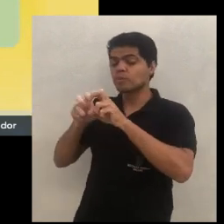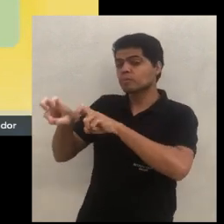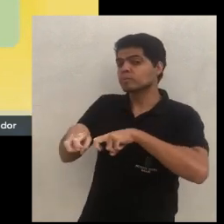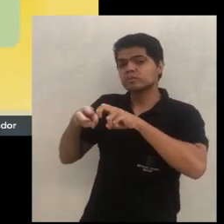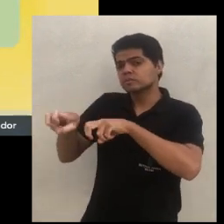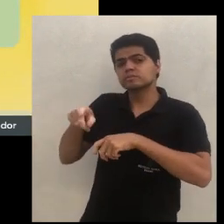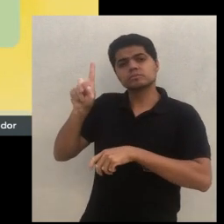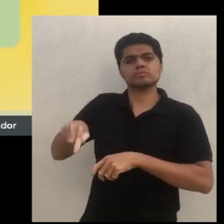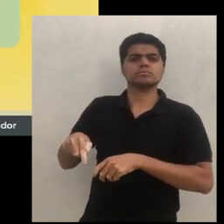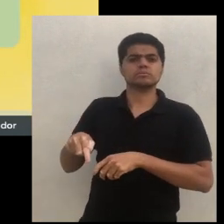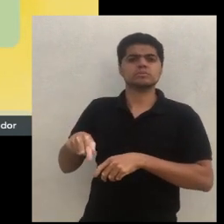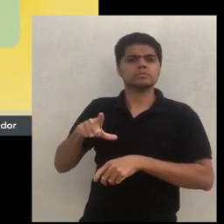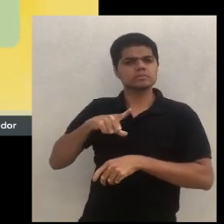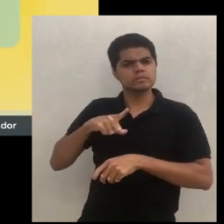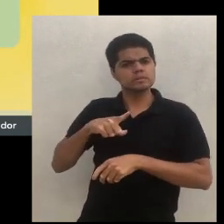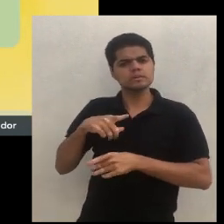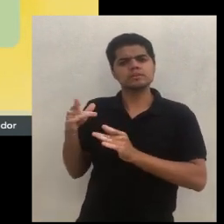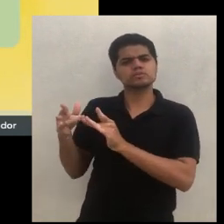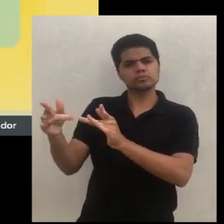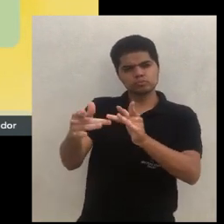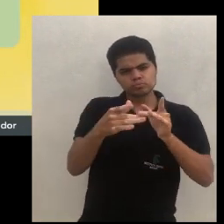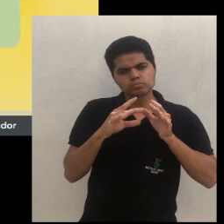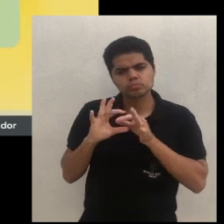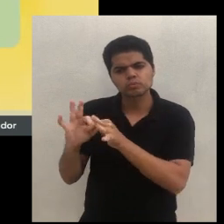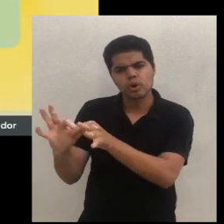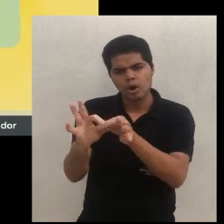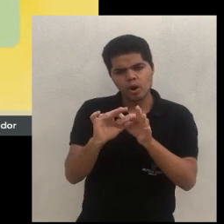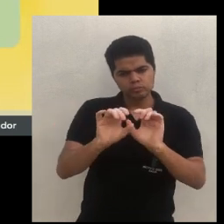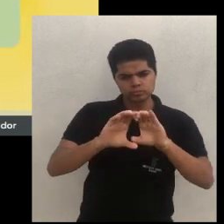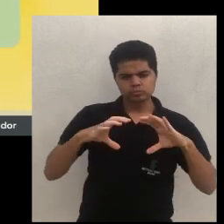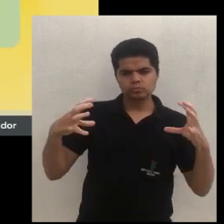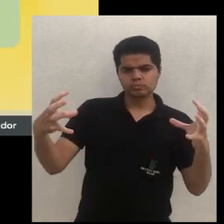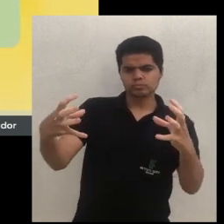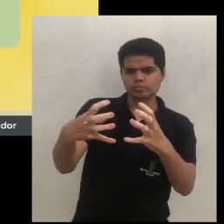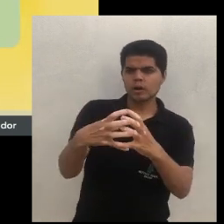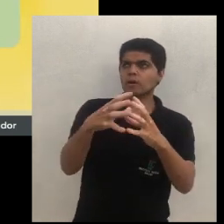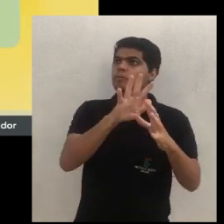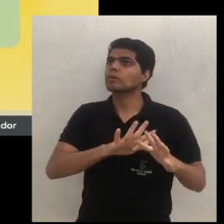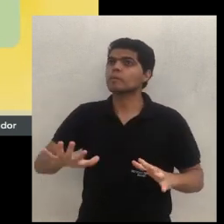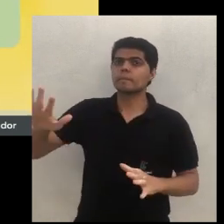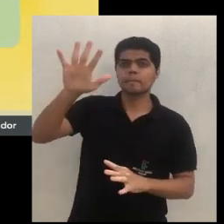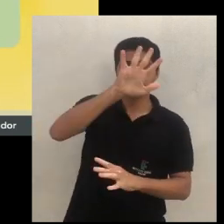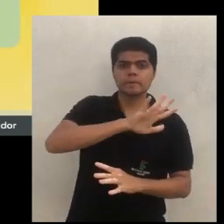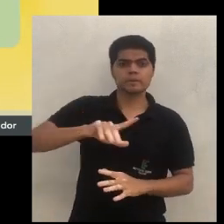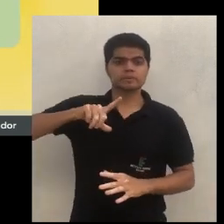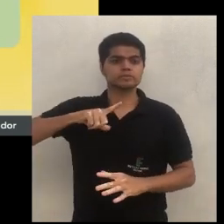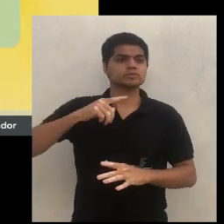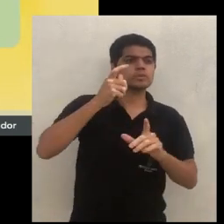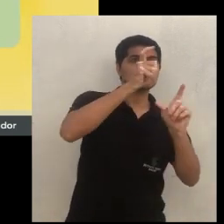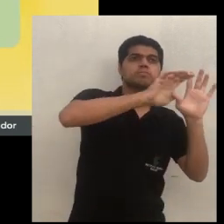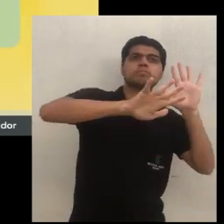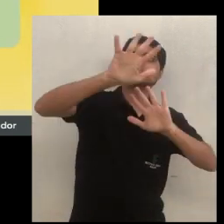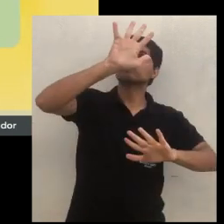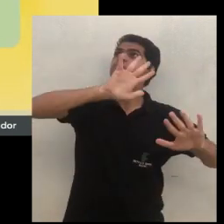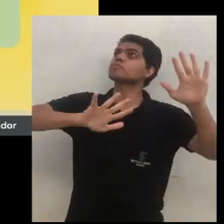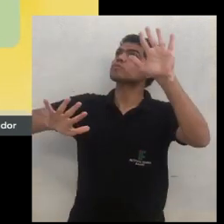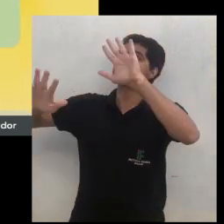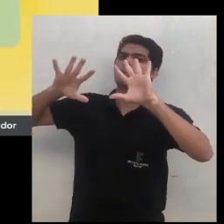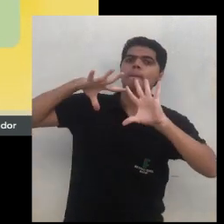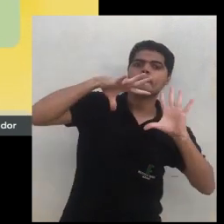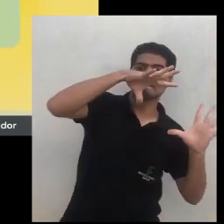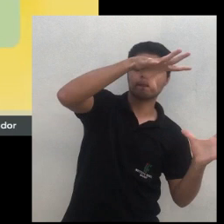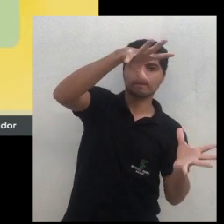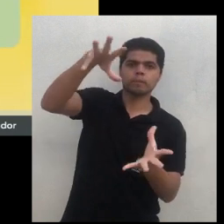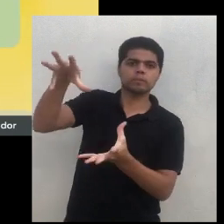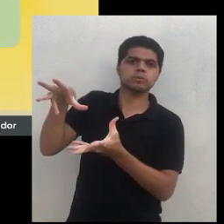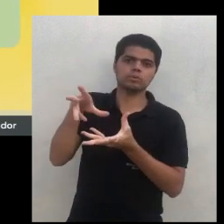agricultura orgânica. Ela tem que ter as interações no sistema, interações no ambiente, interações na paisagem. E quando eu falo